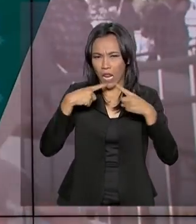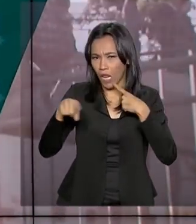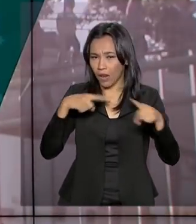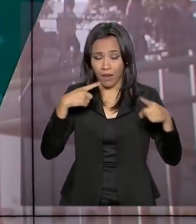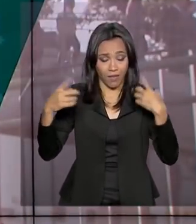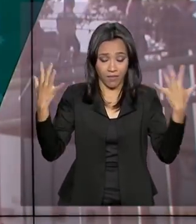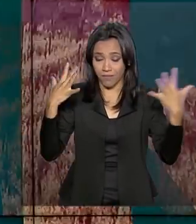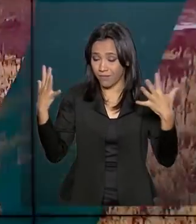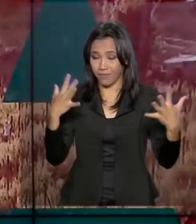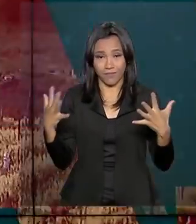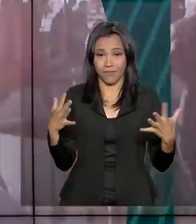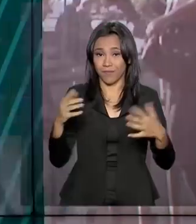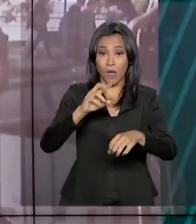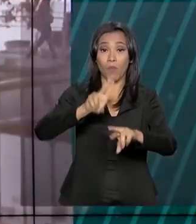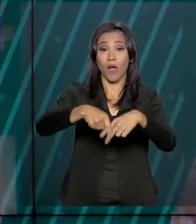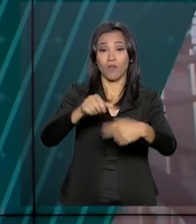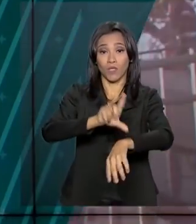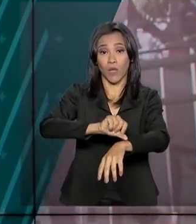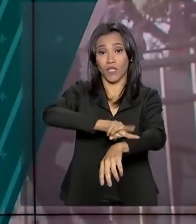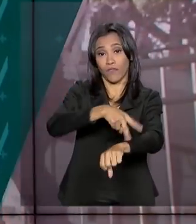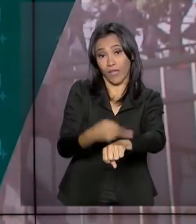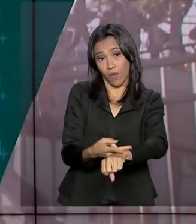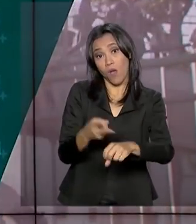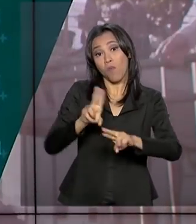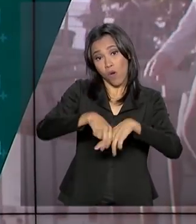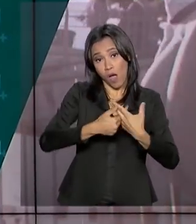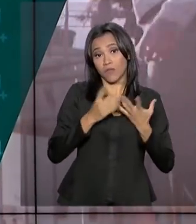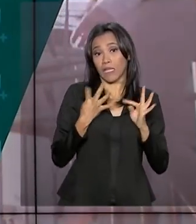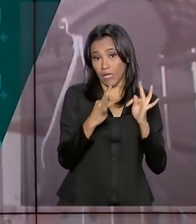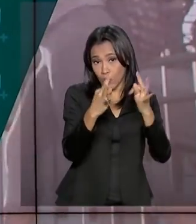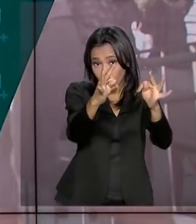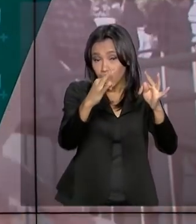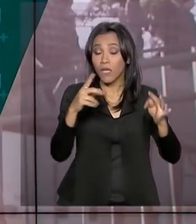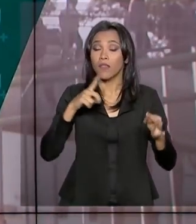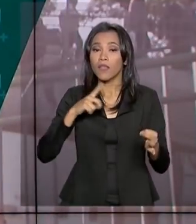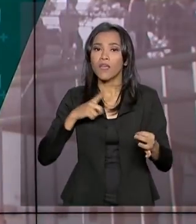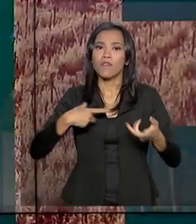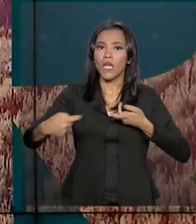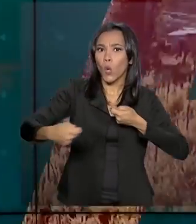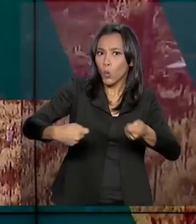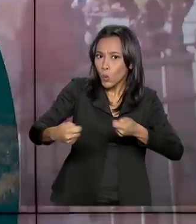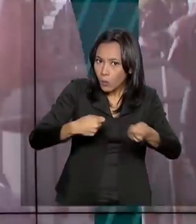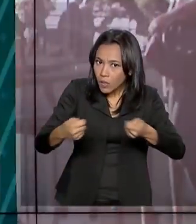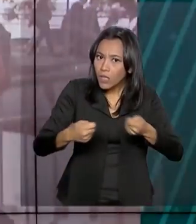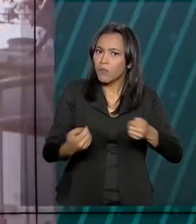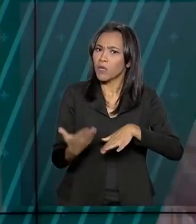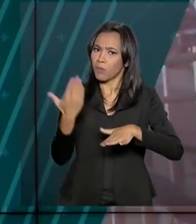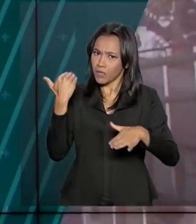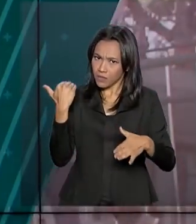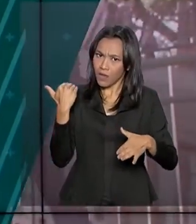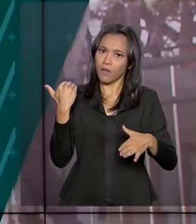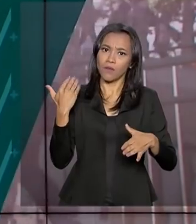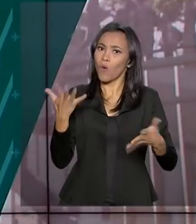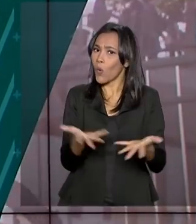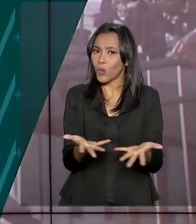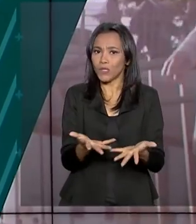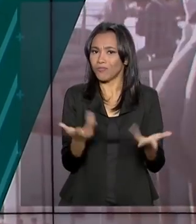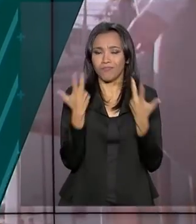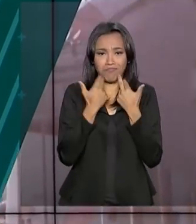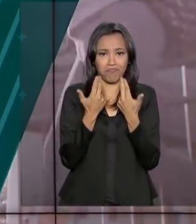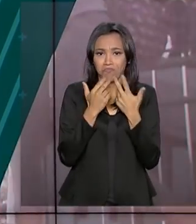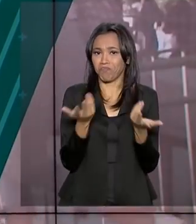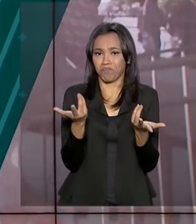agradou a maioria. Com a tecnologia, a economia de energia que no passado justificava a permanência do horário, já não ocorre.